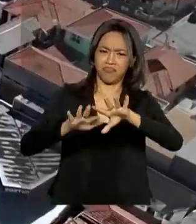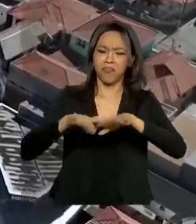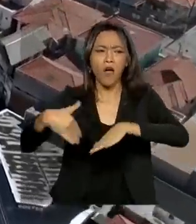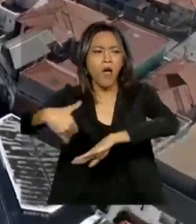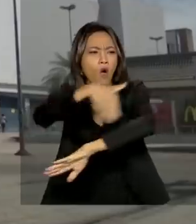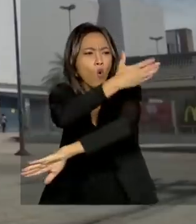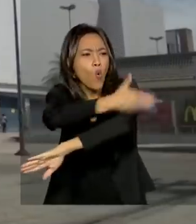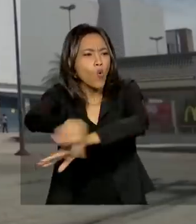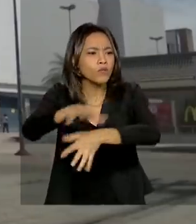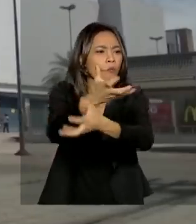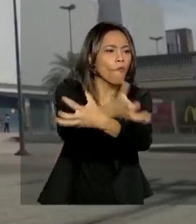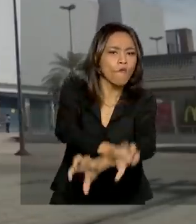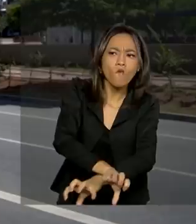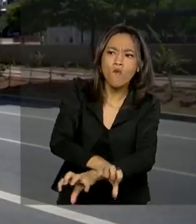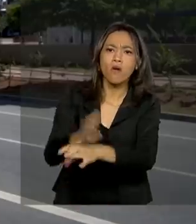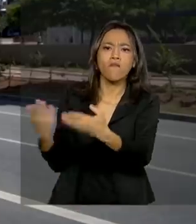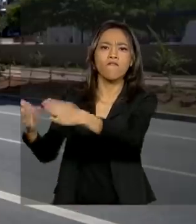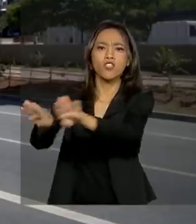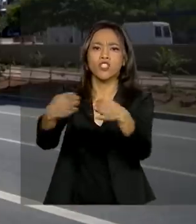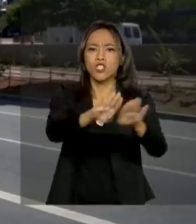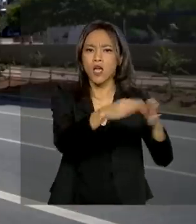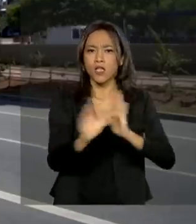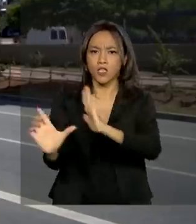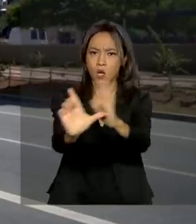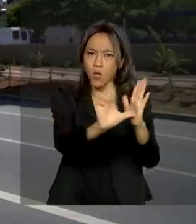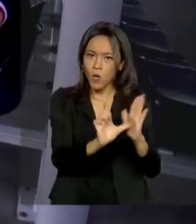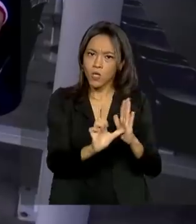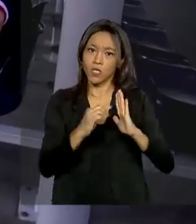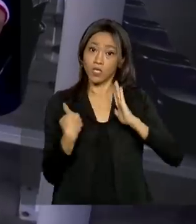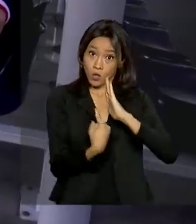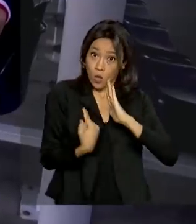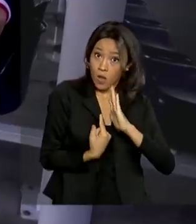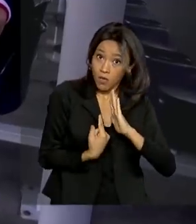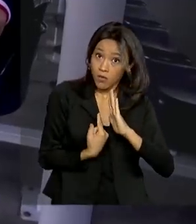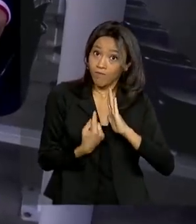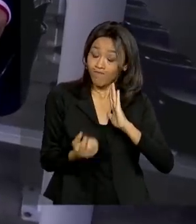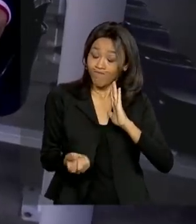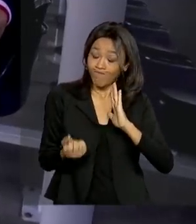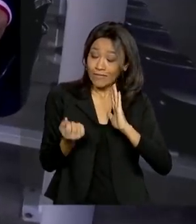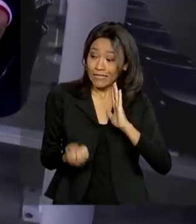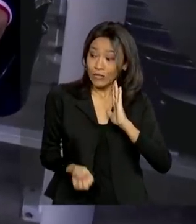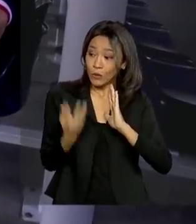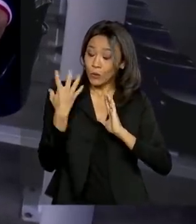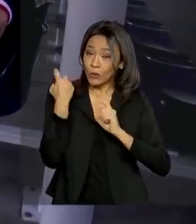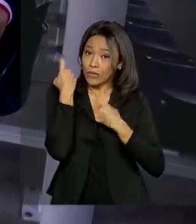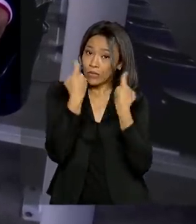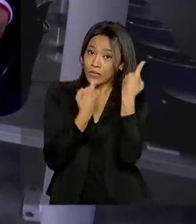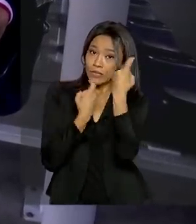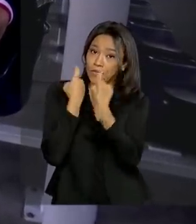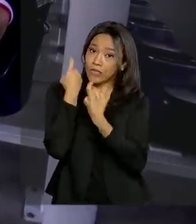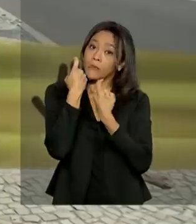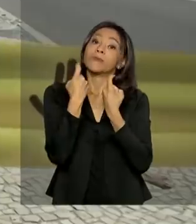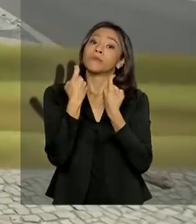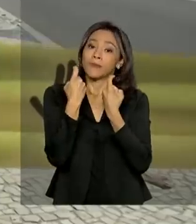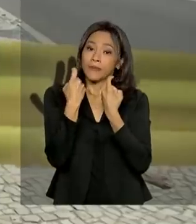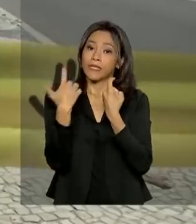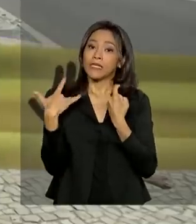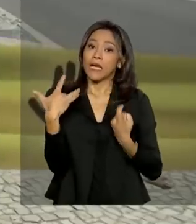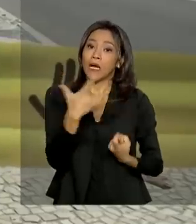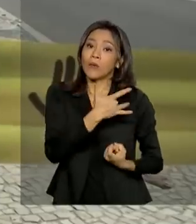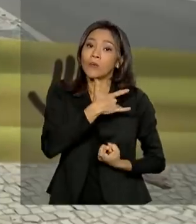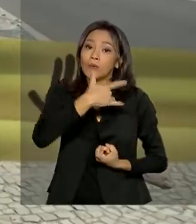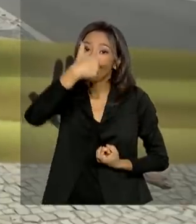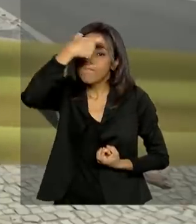vazias, comércio fechado, isolamento social, surge uma preocupação. A saúde mental do